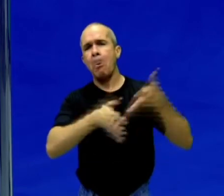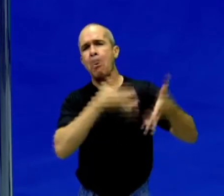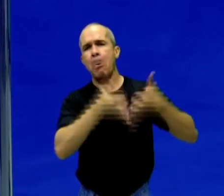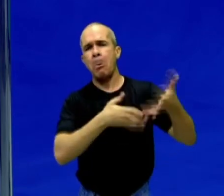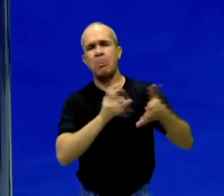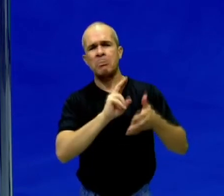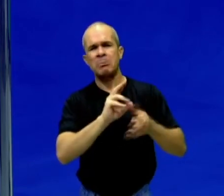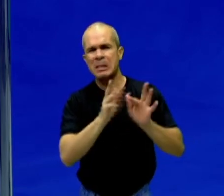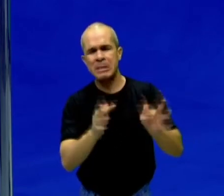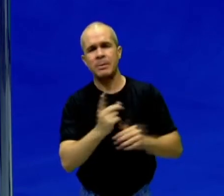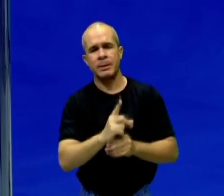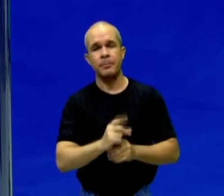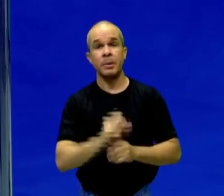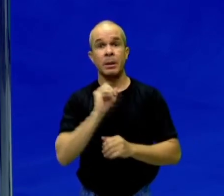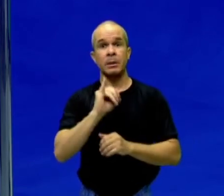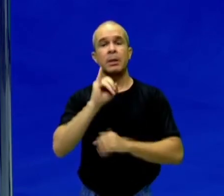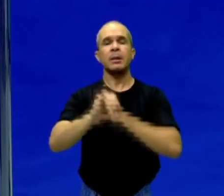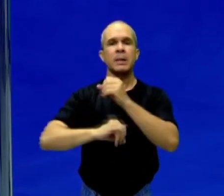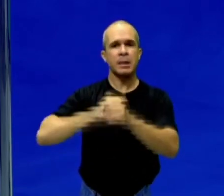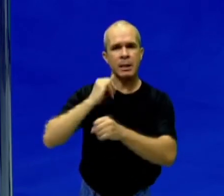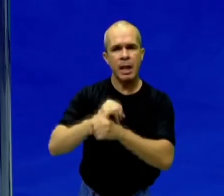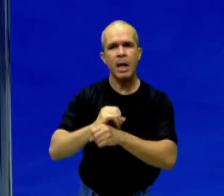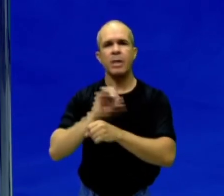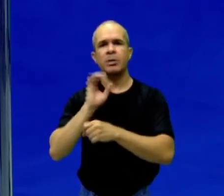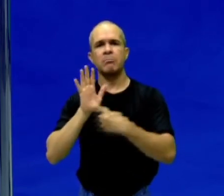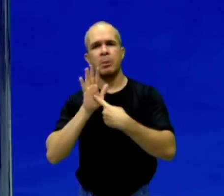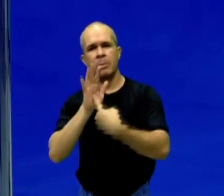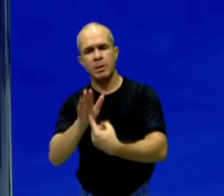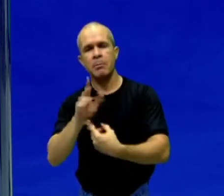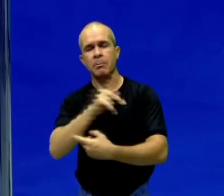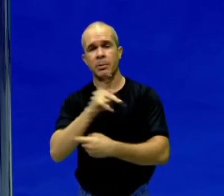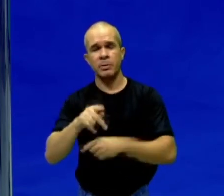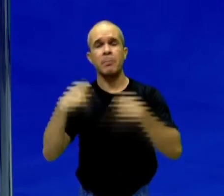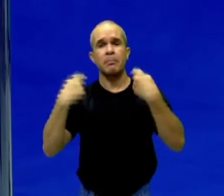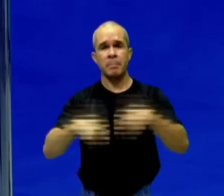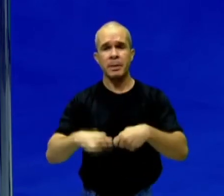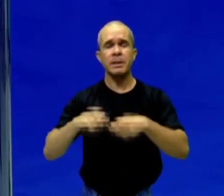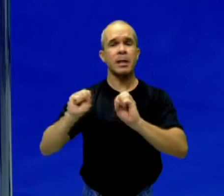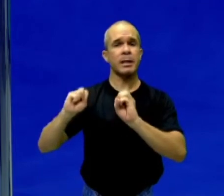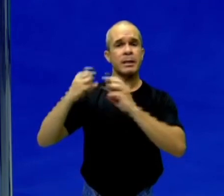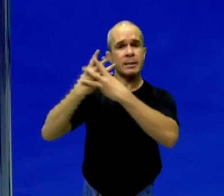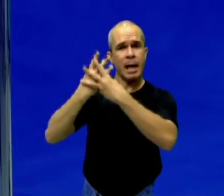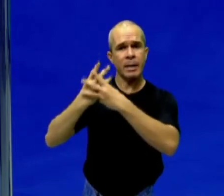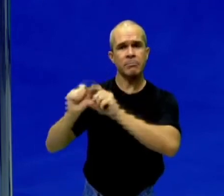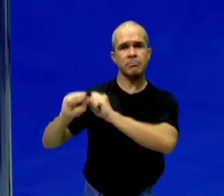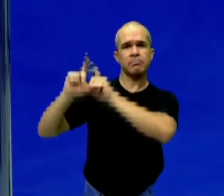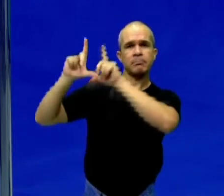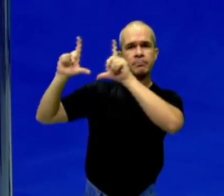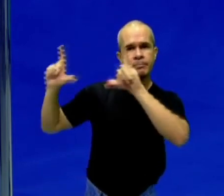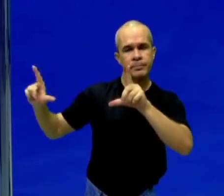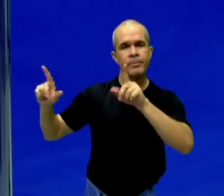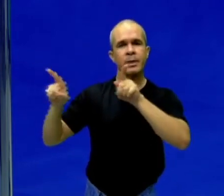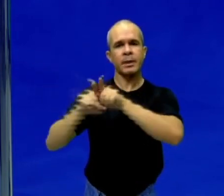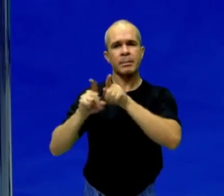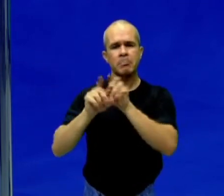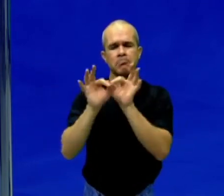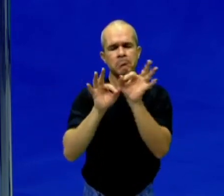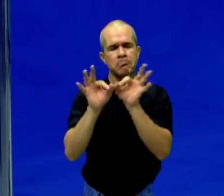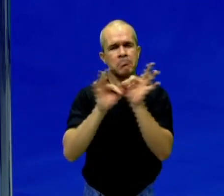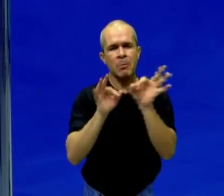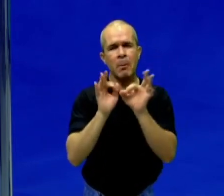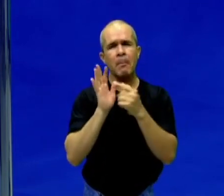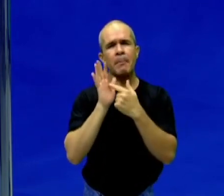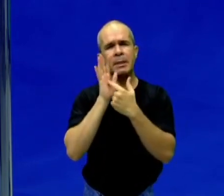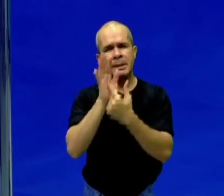internet ou as mídias sociais para o seu professor, organize os slides direitinho, monte seu portfólio com